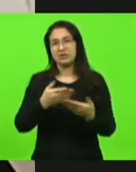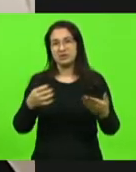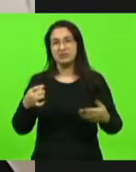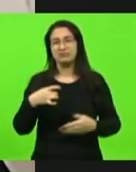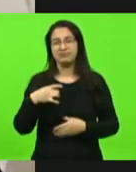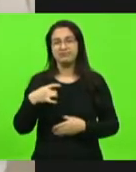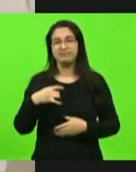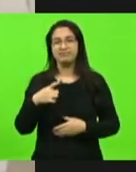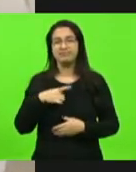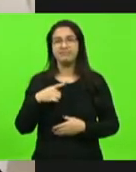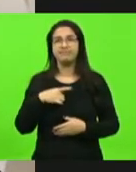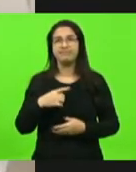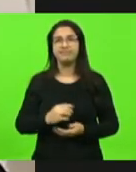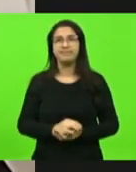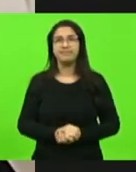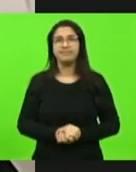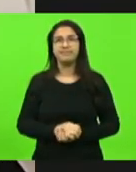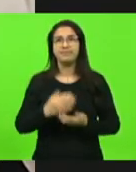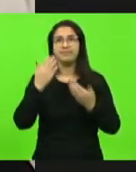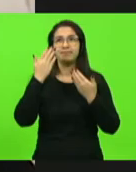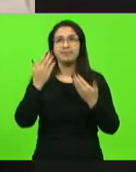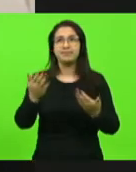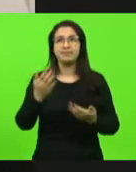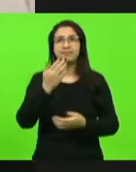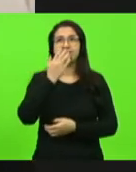votação. Seria isso aí, presidente. Obrigado.